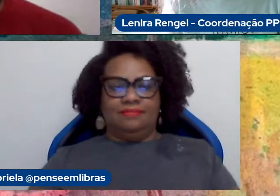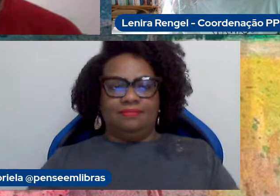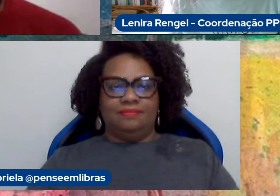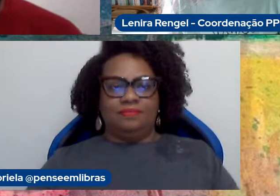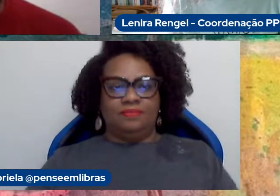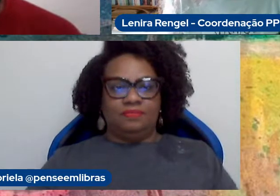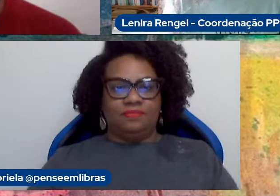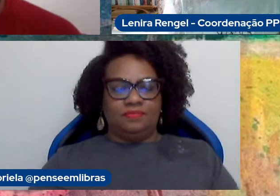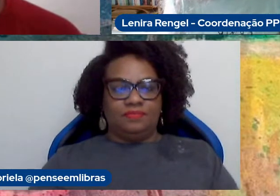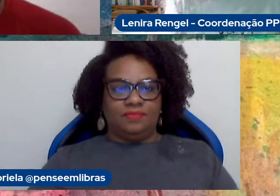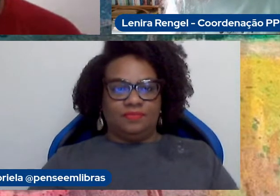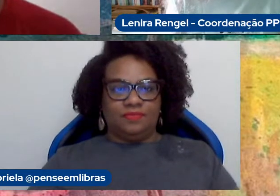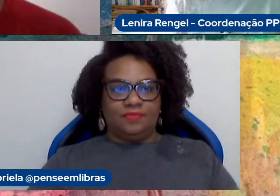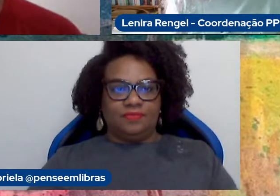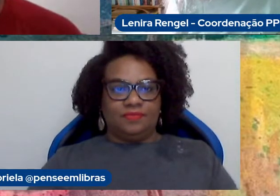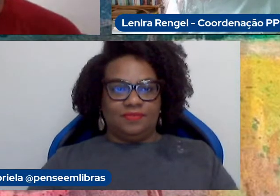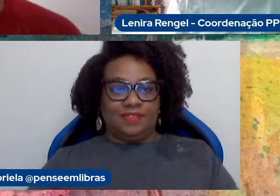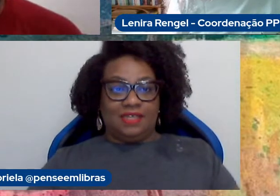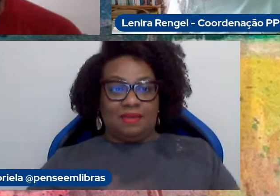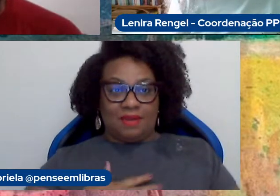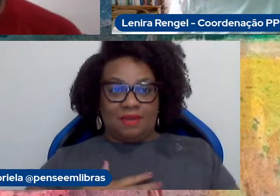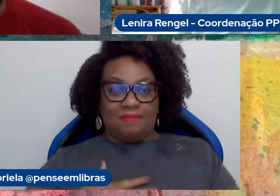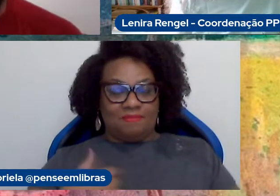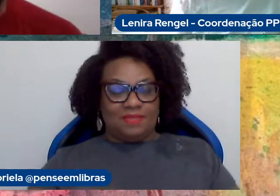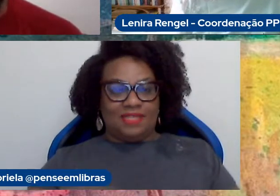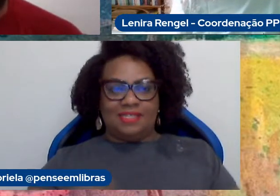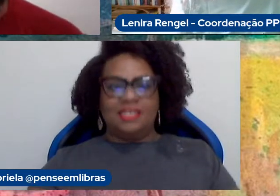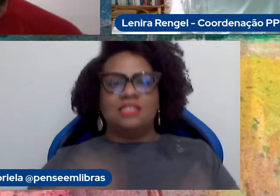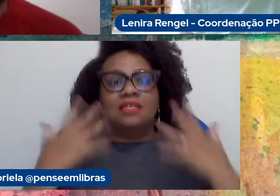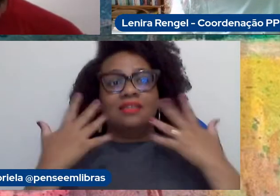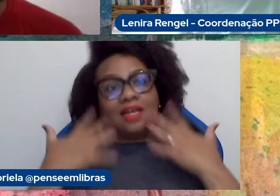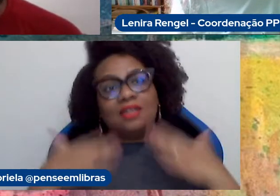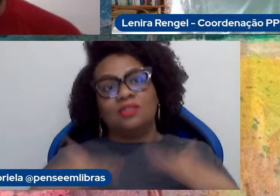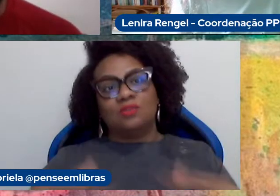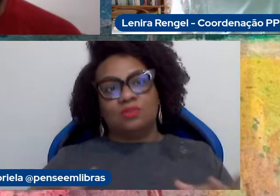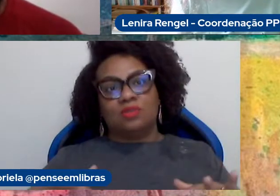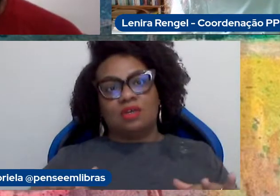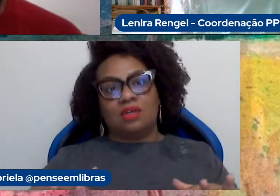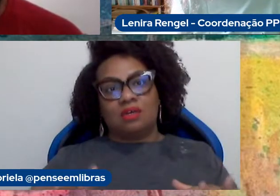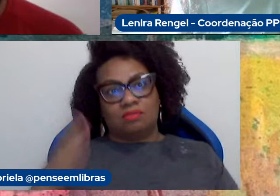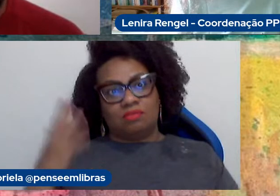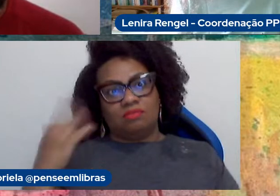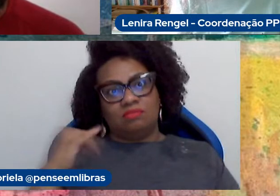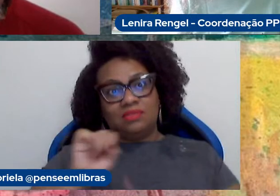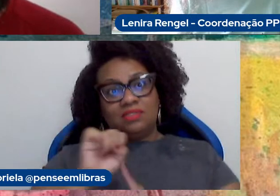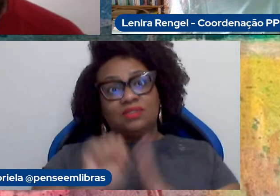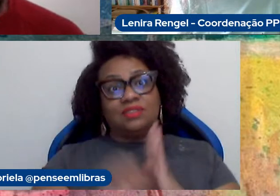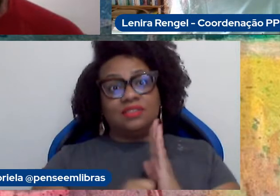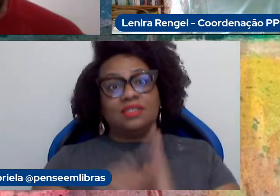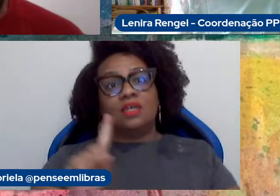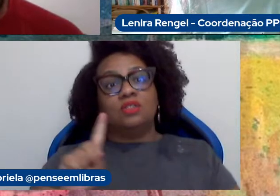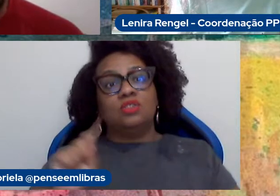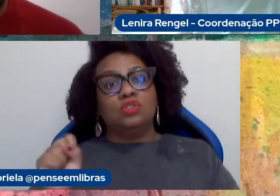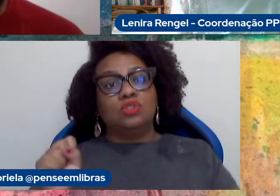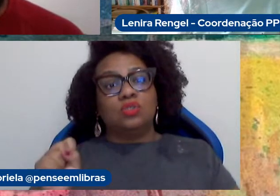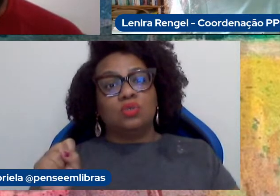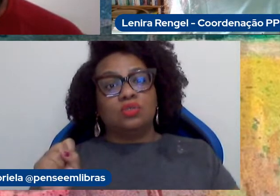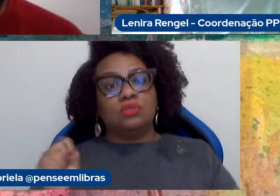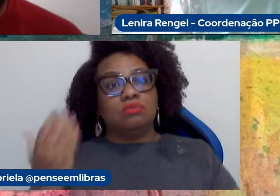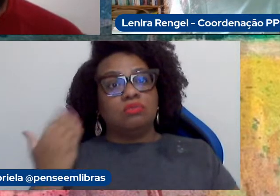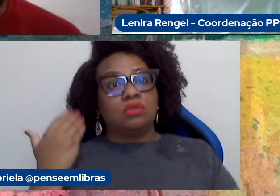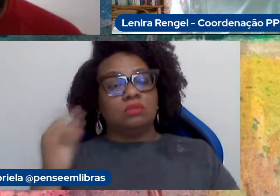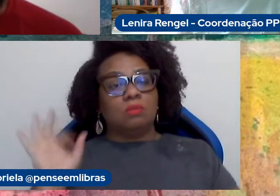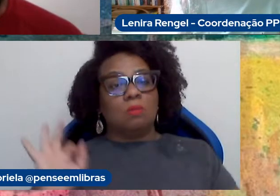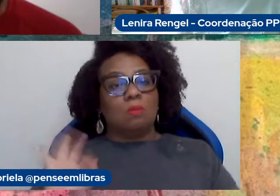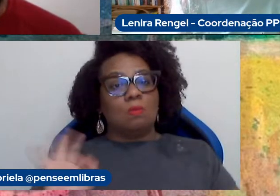um desenvolvimento para mim natural, era algo que a gente sabe que no século XVIII não era assim, né? A gente